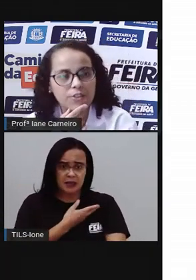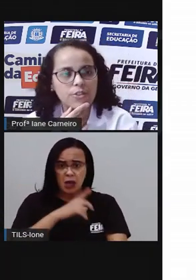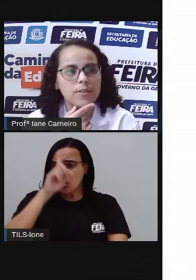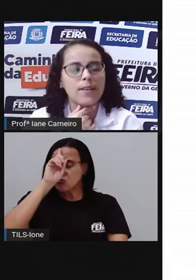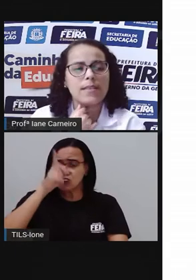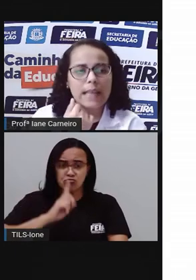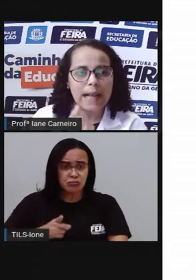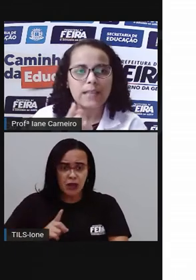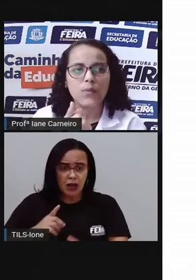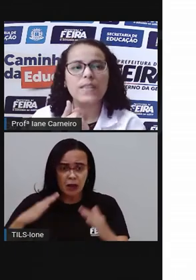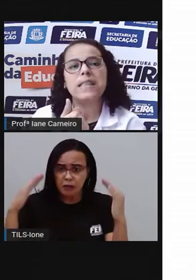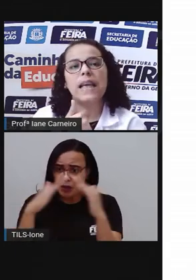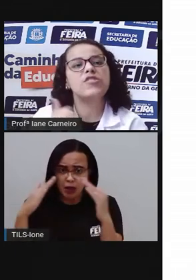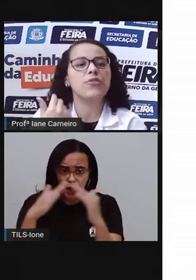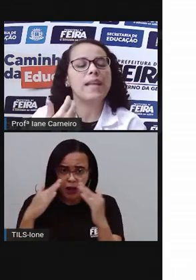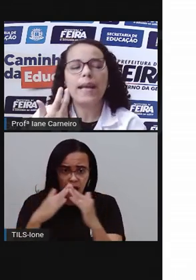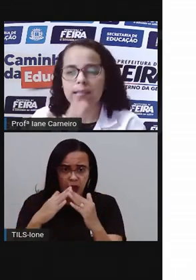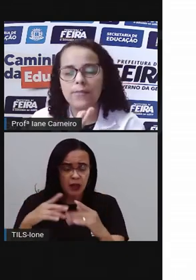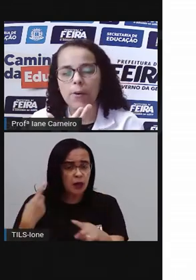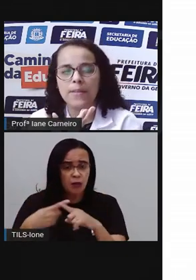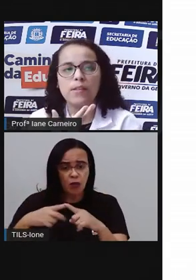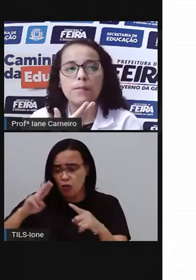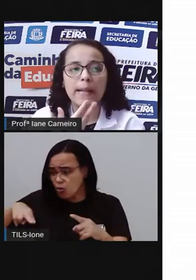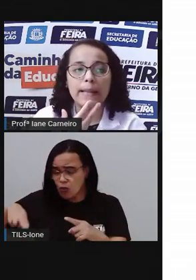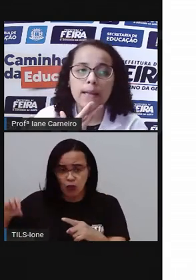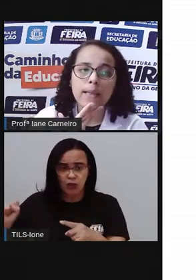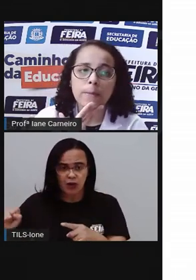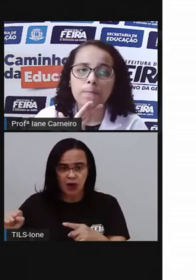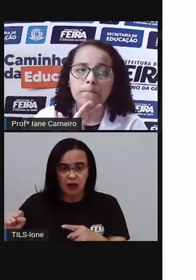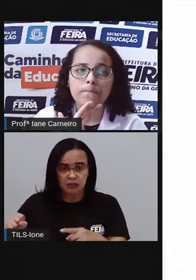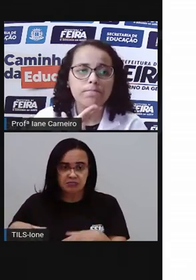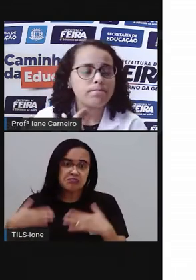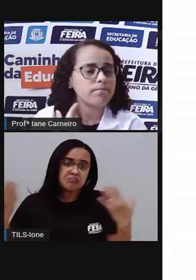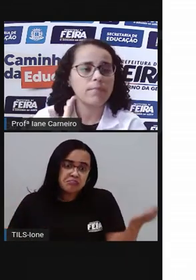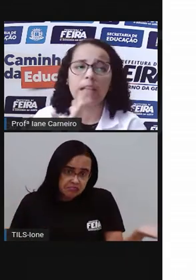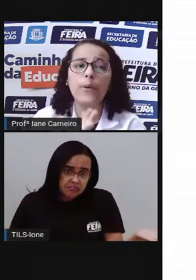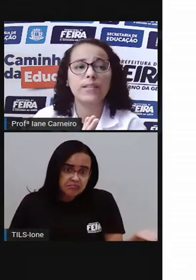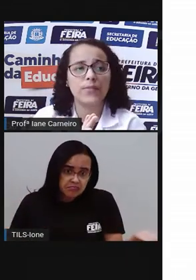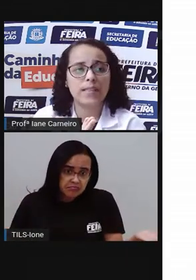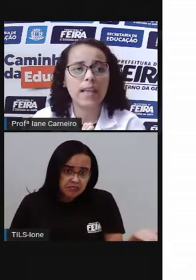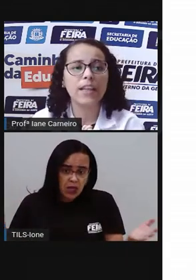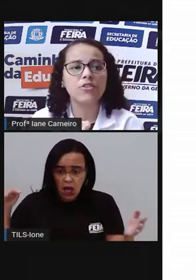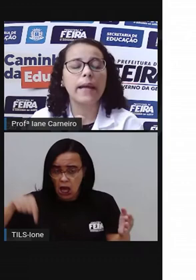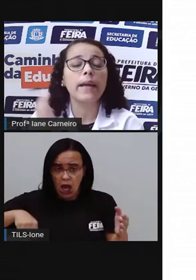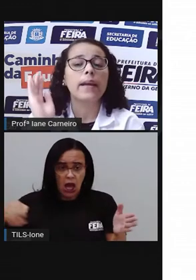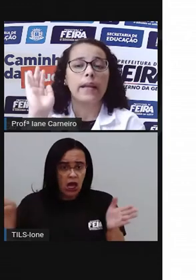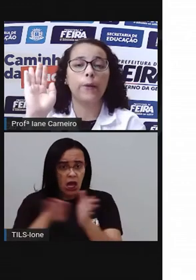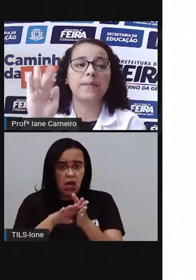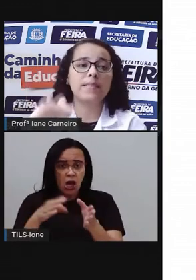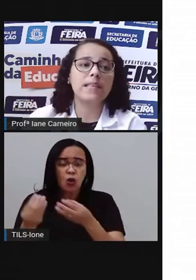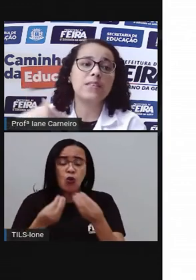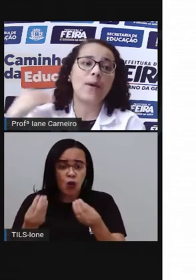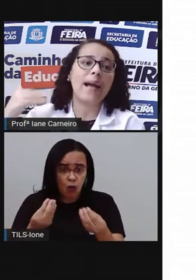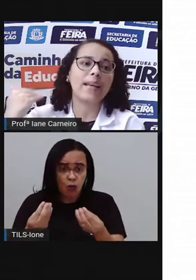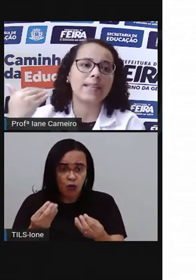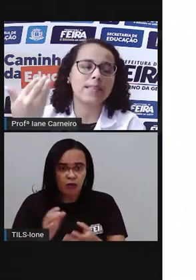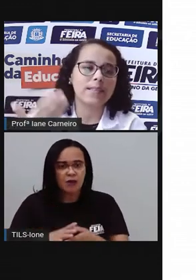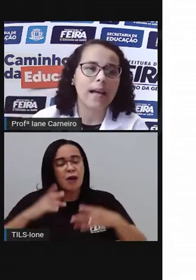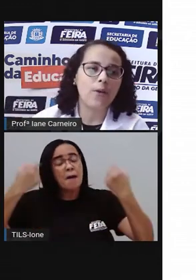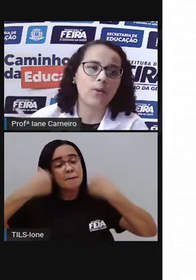verde. Será que é suficiente eu dar essas informações para Dani? Não é suficiente, né? Eu preciso